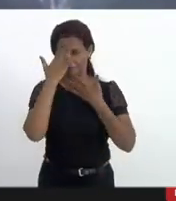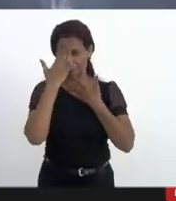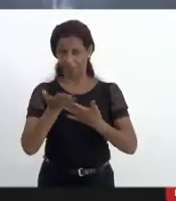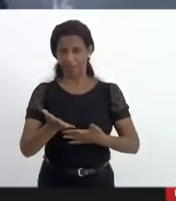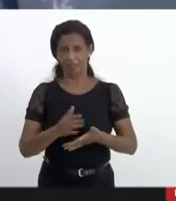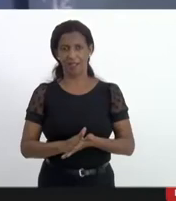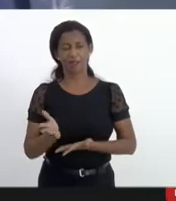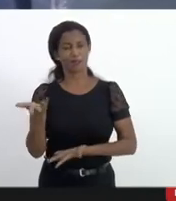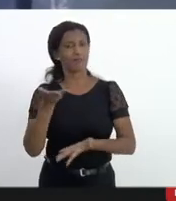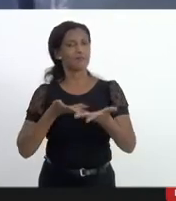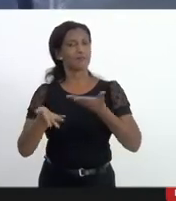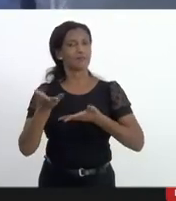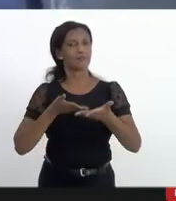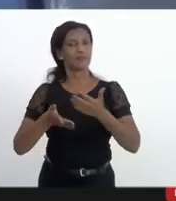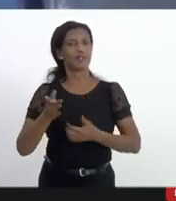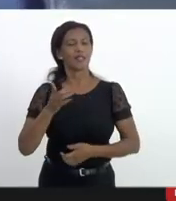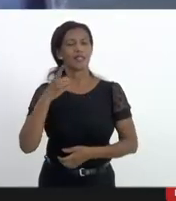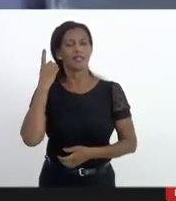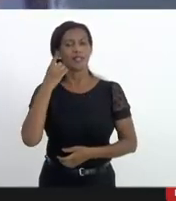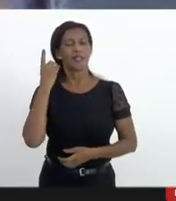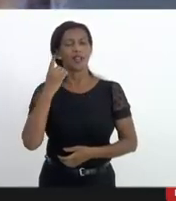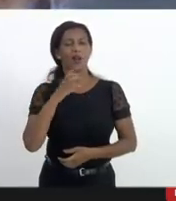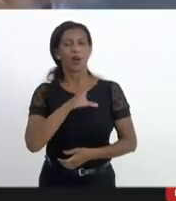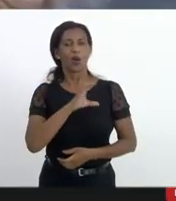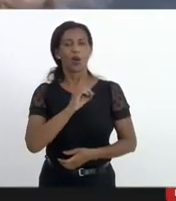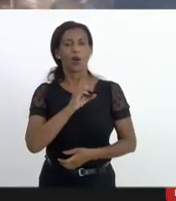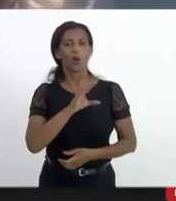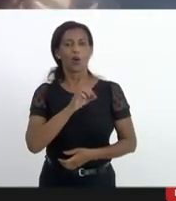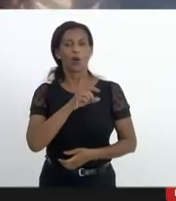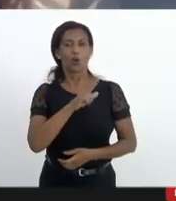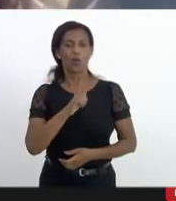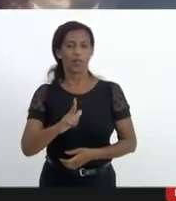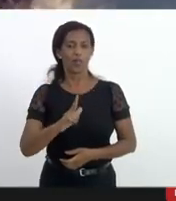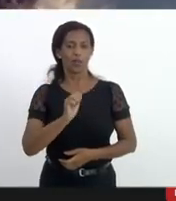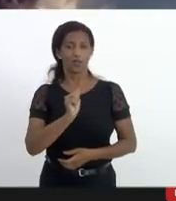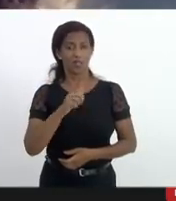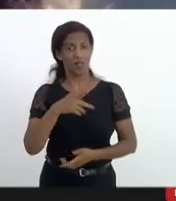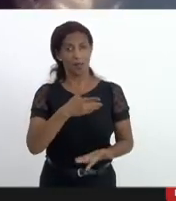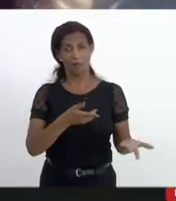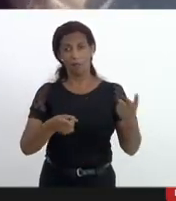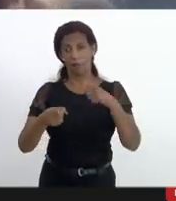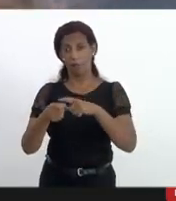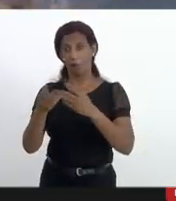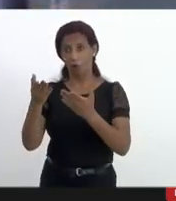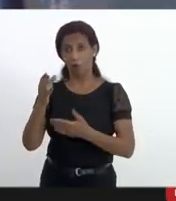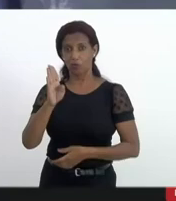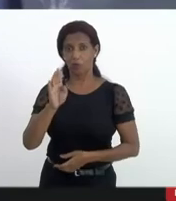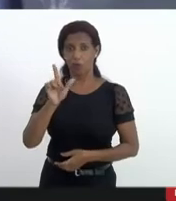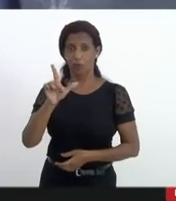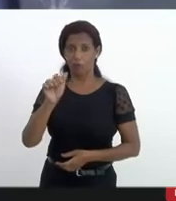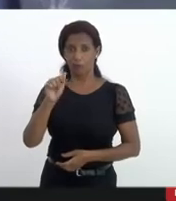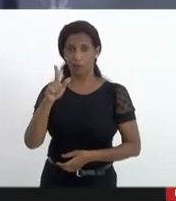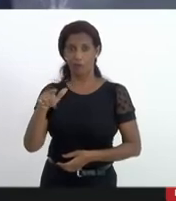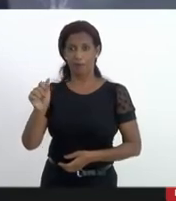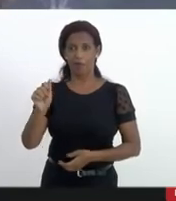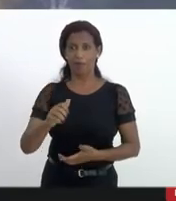aqui a participação também deputado coronel Salema retomo ao nosso convidado coronel Blas